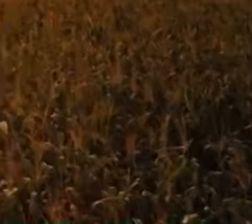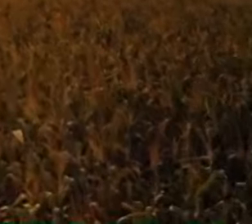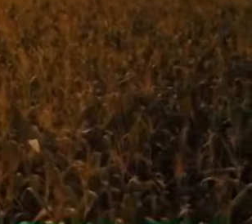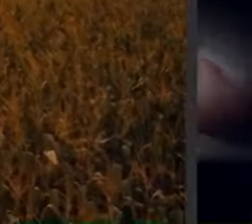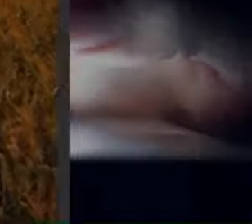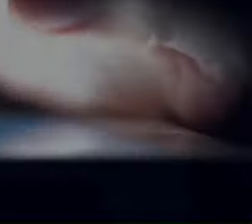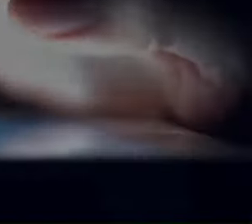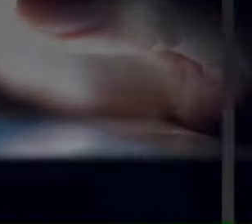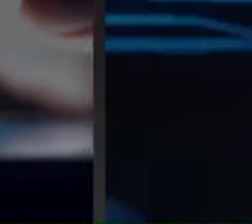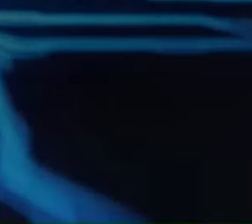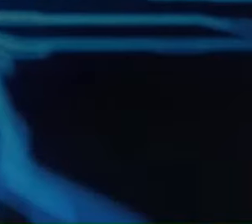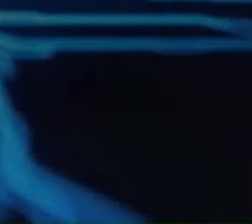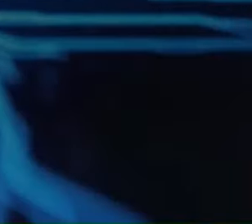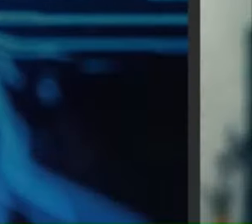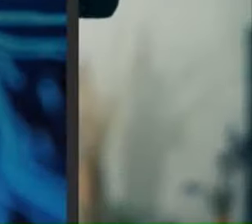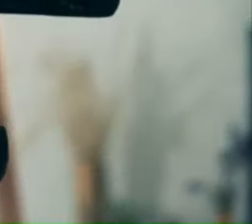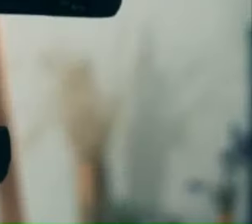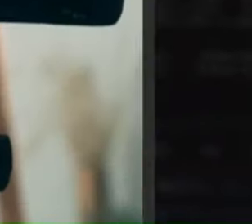Inovar para evoluir.